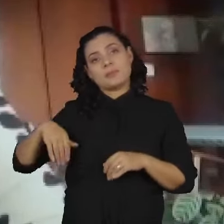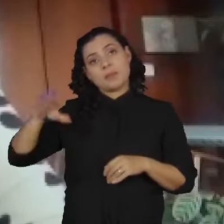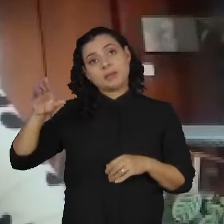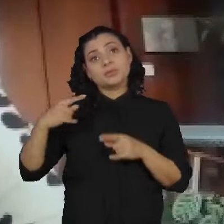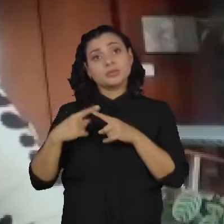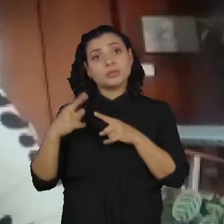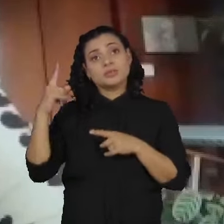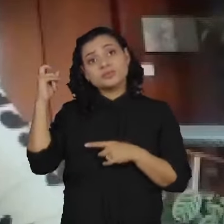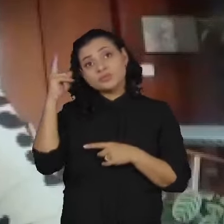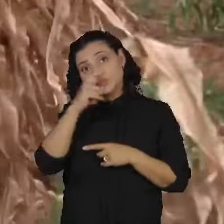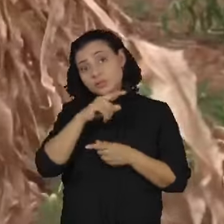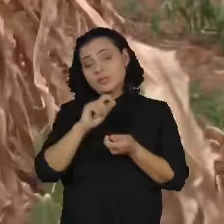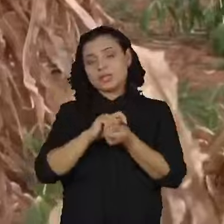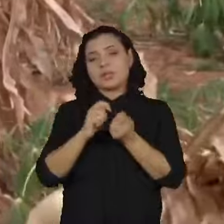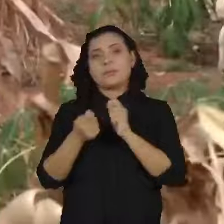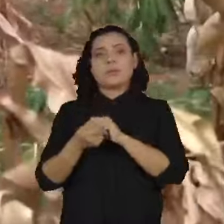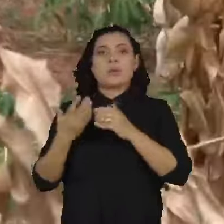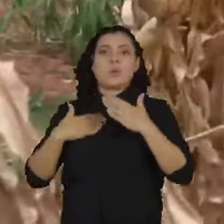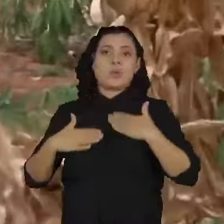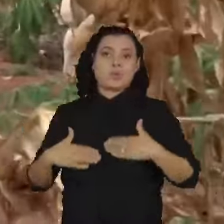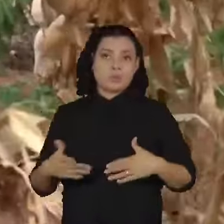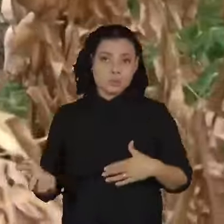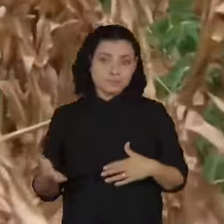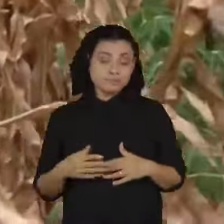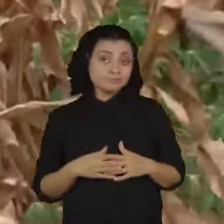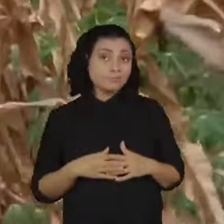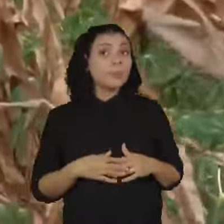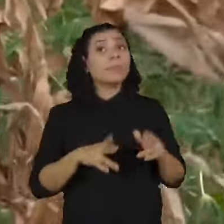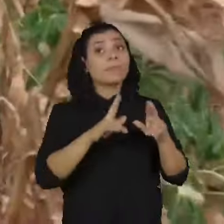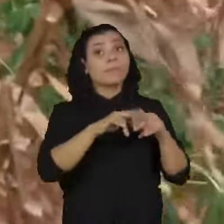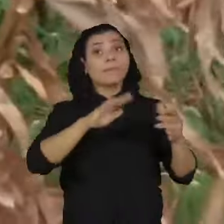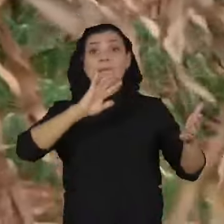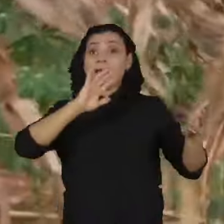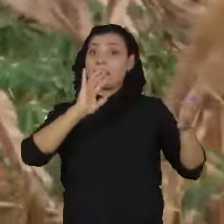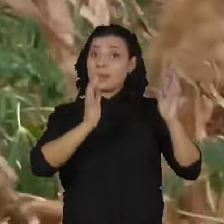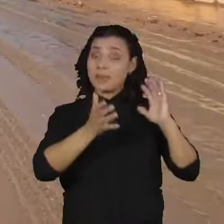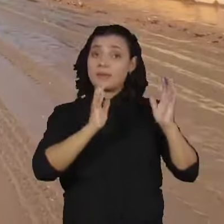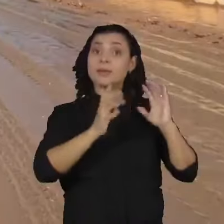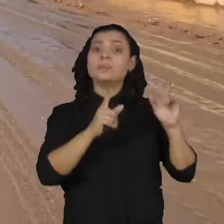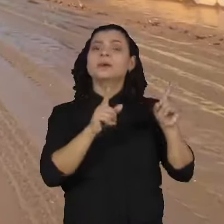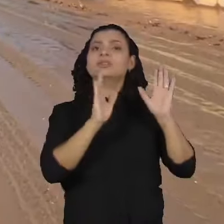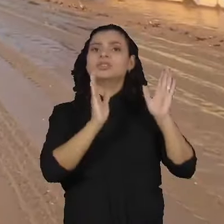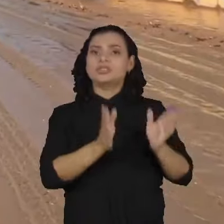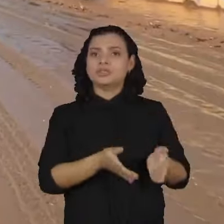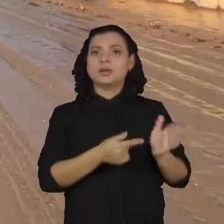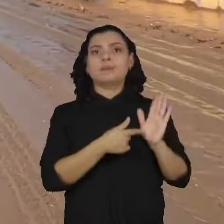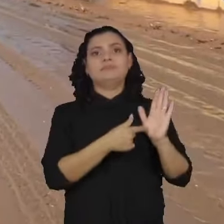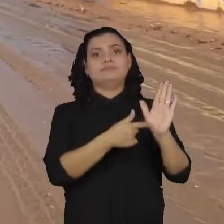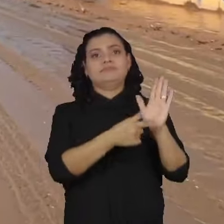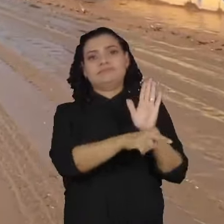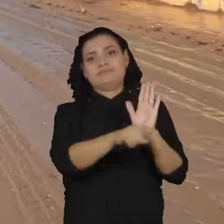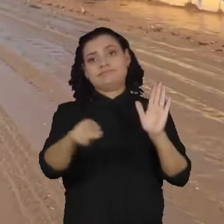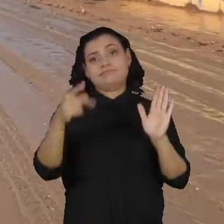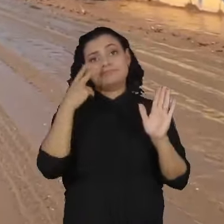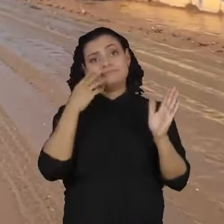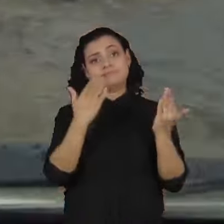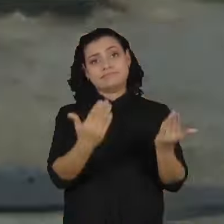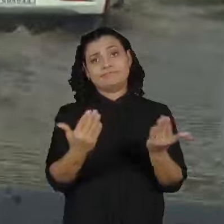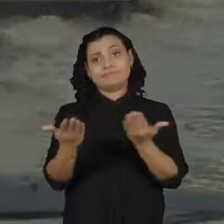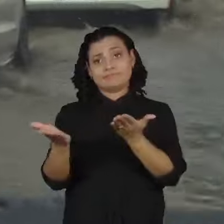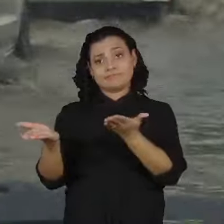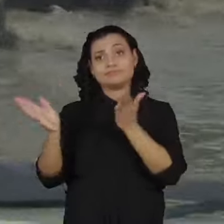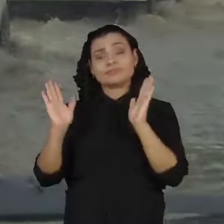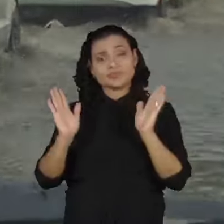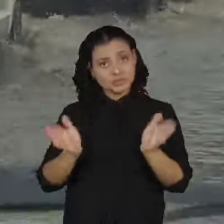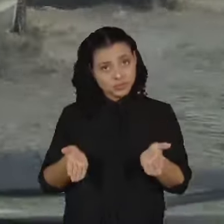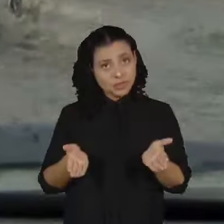dificuldades de adaptação. Os efeitos negativos das mudanças climáticas já são realidade. Como não conseguimos